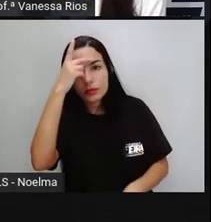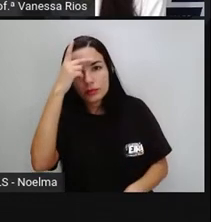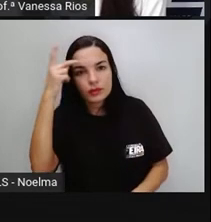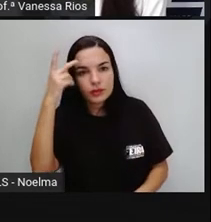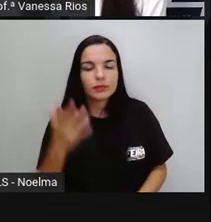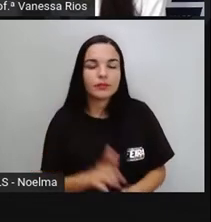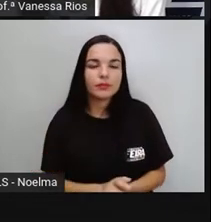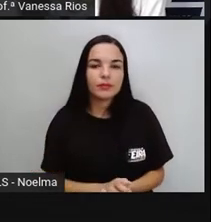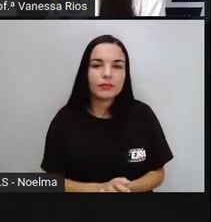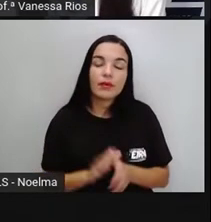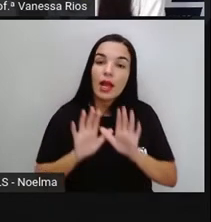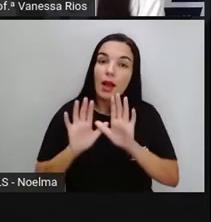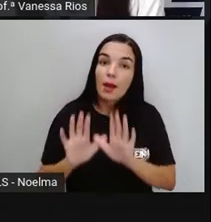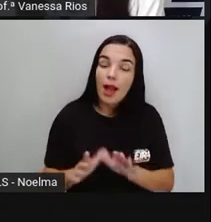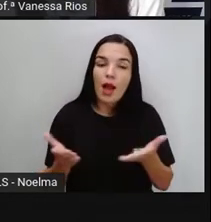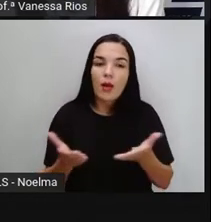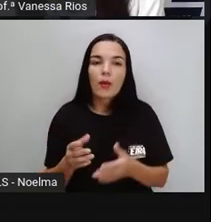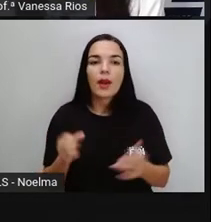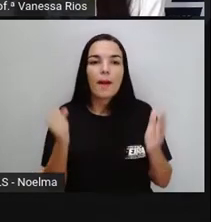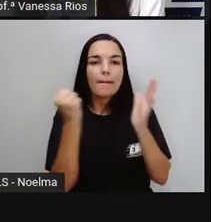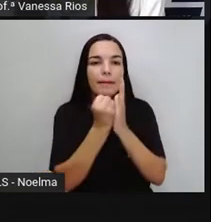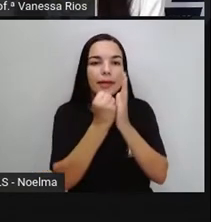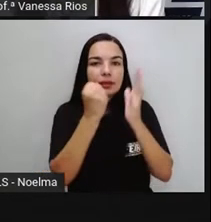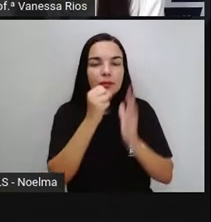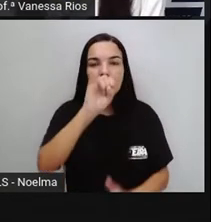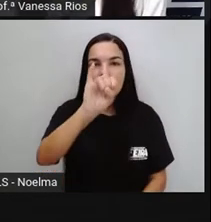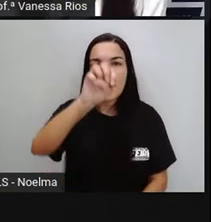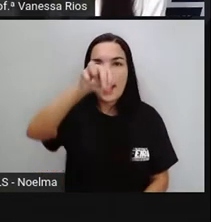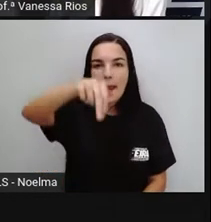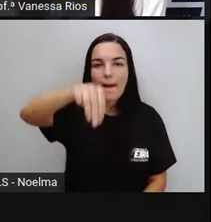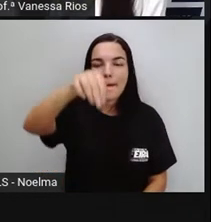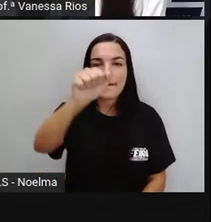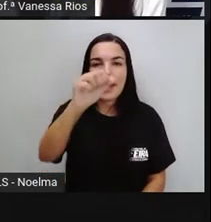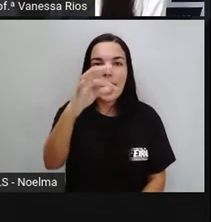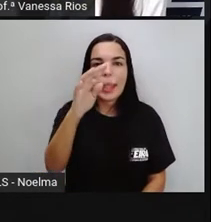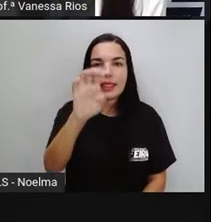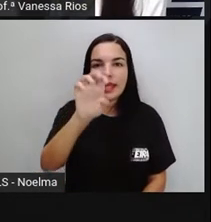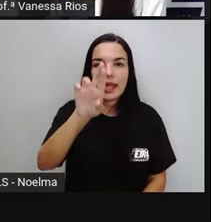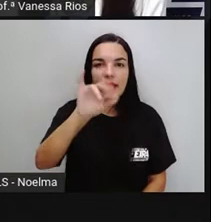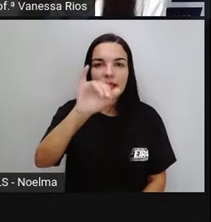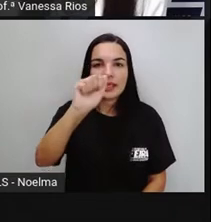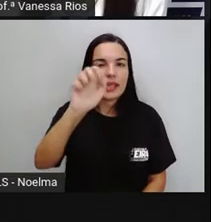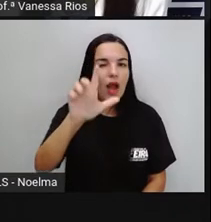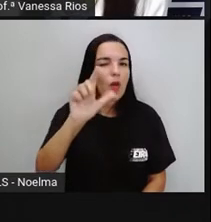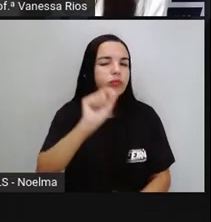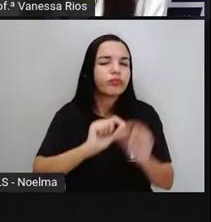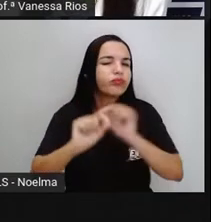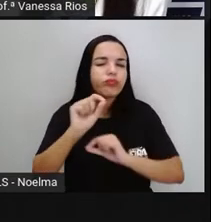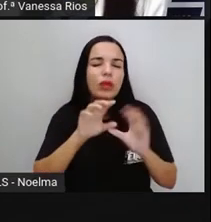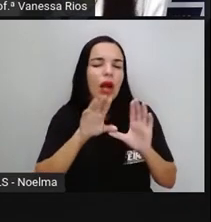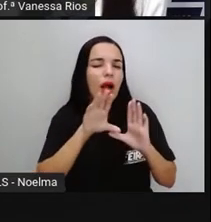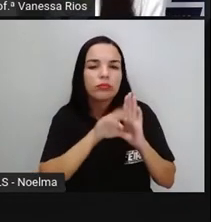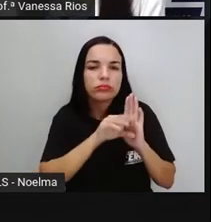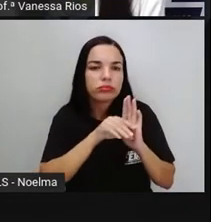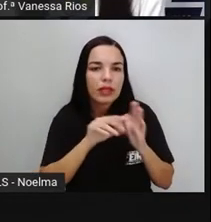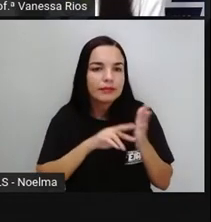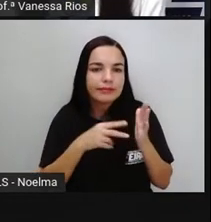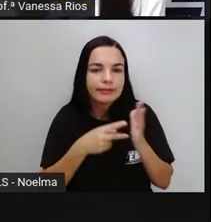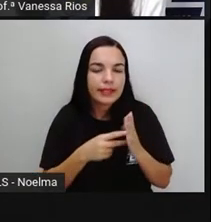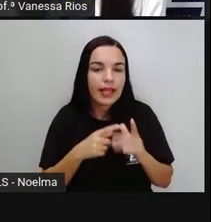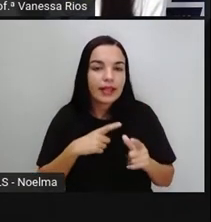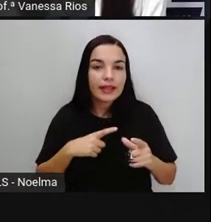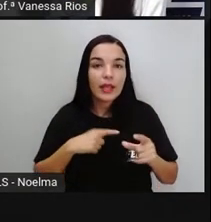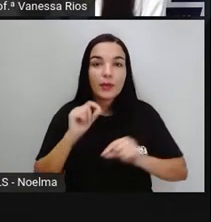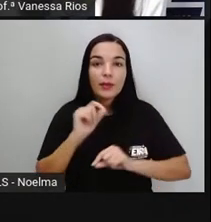Já os patrimônios imateriais compreendem aí as expressões de vida e tradições que